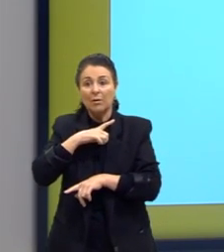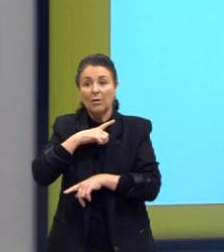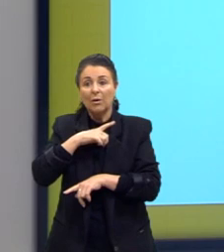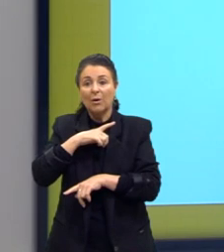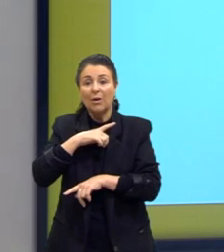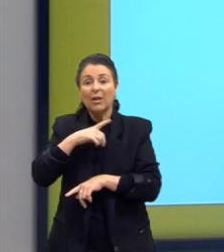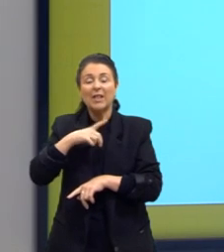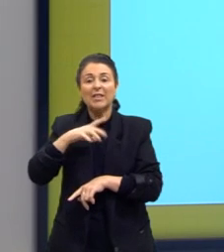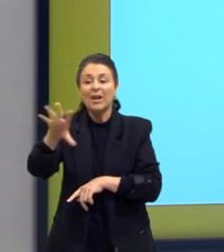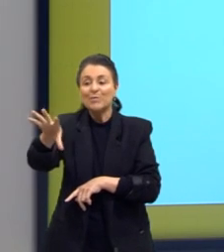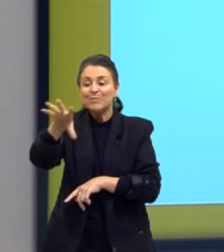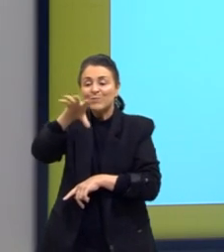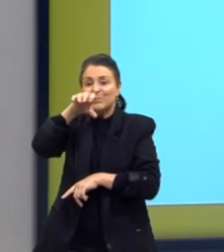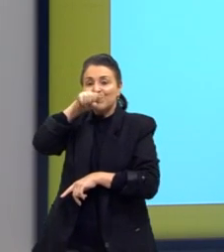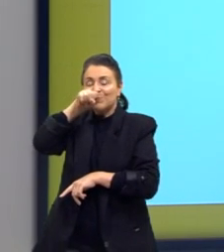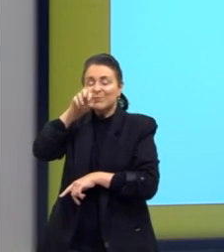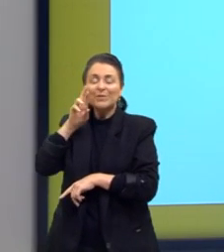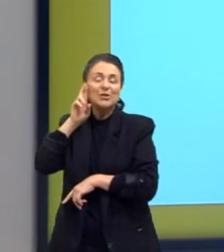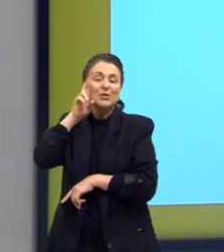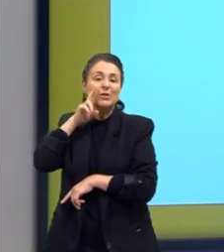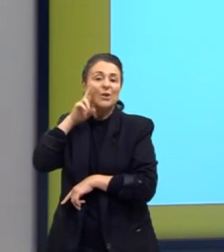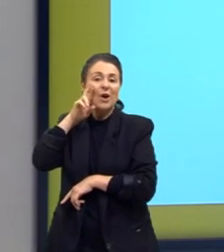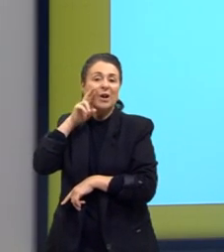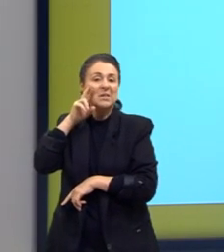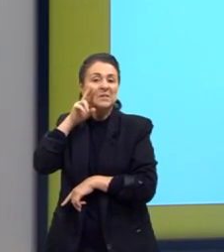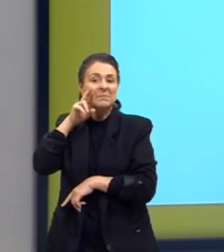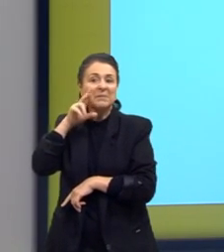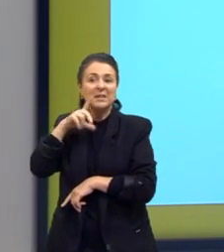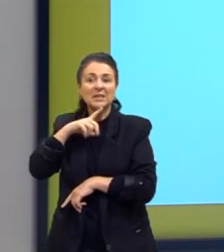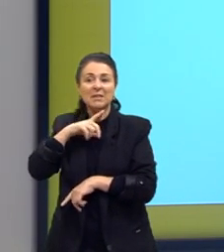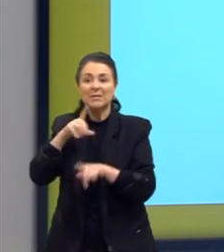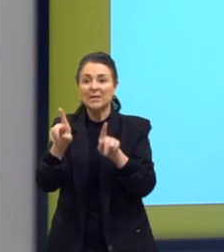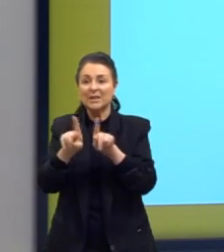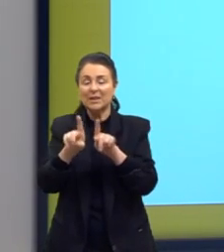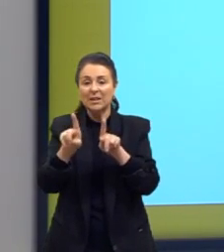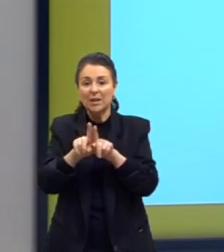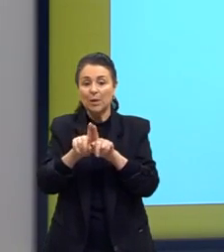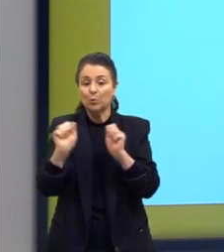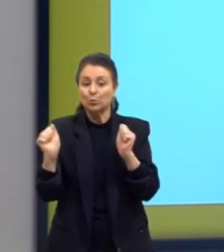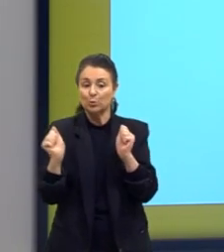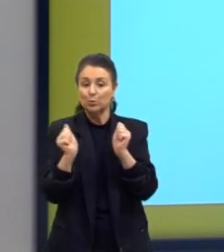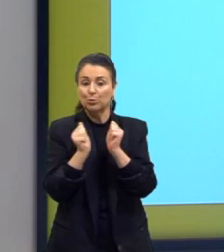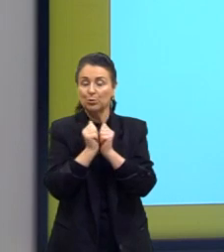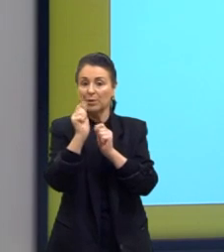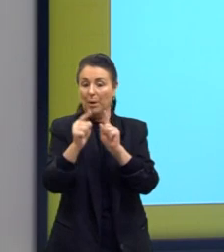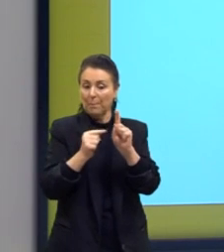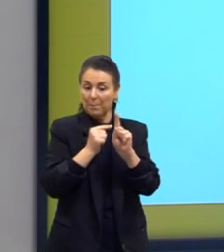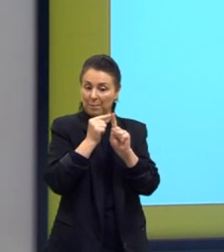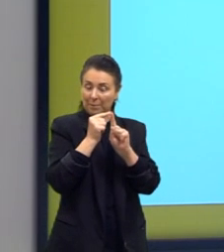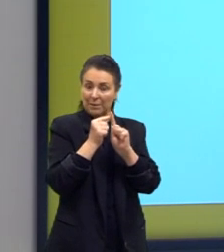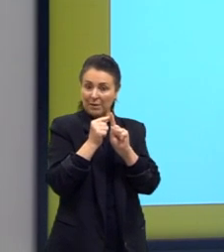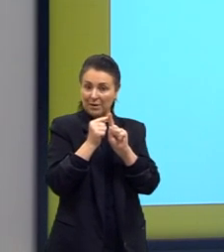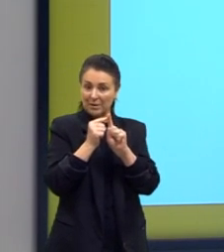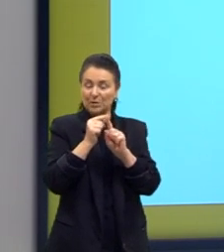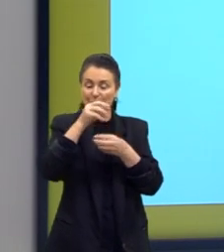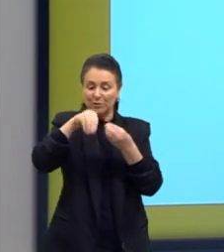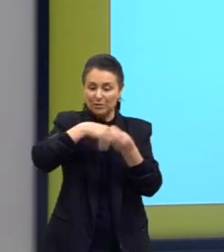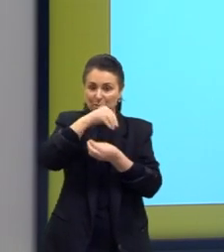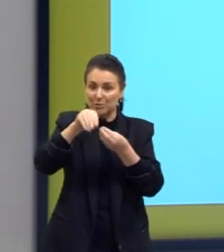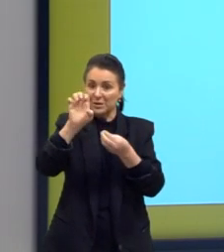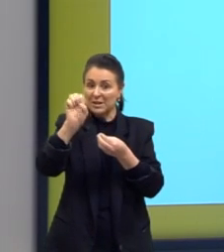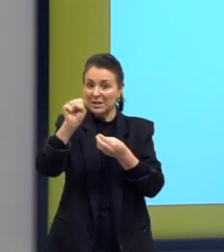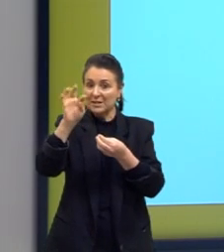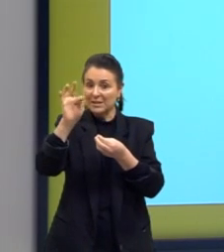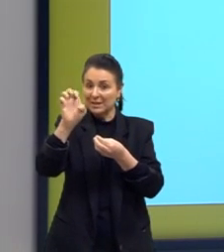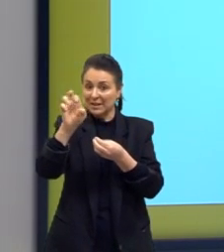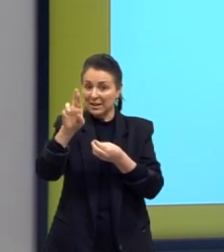O nonanoato de etila, o aroma de rosas, e também quando eu junto mais do que um, faço uma mistura de ésteres,